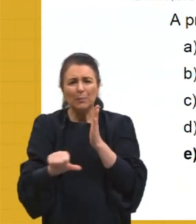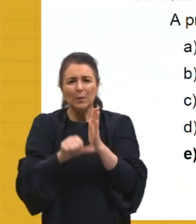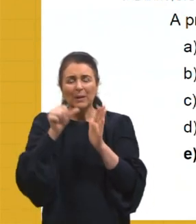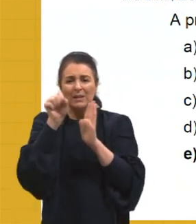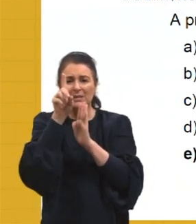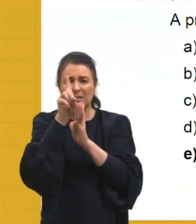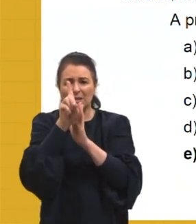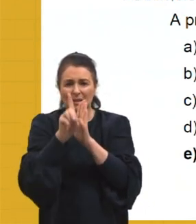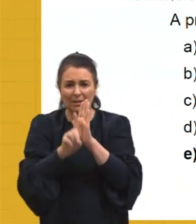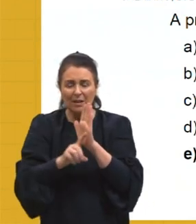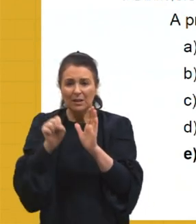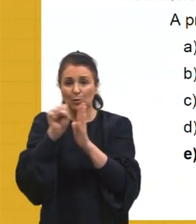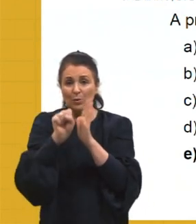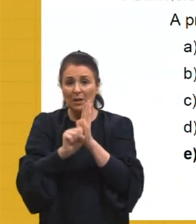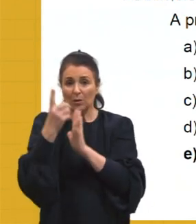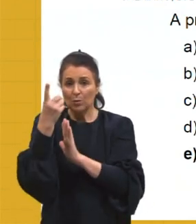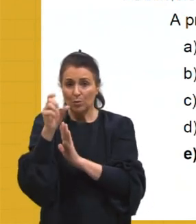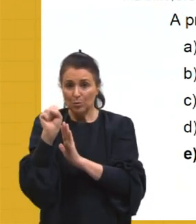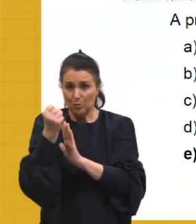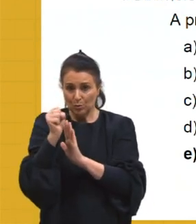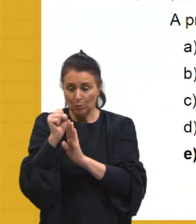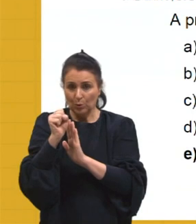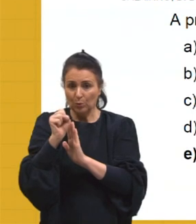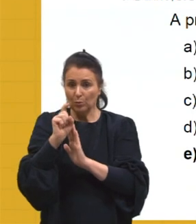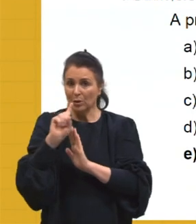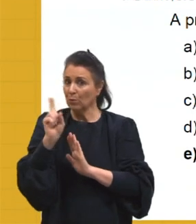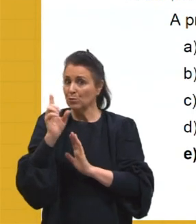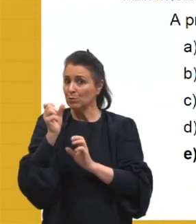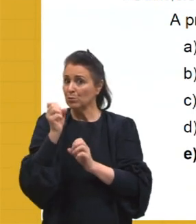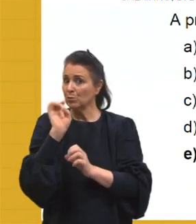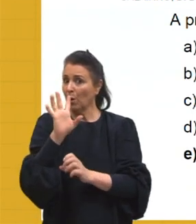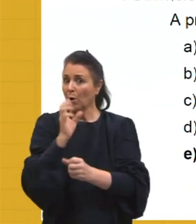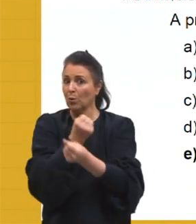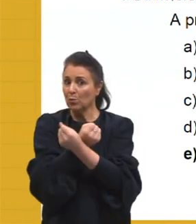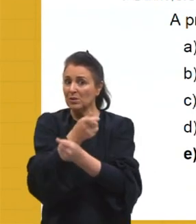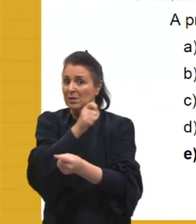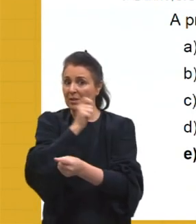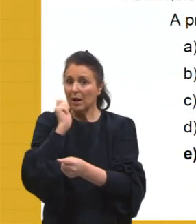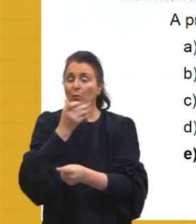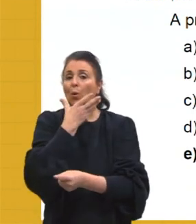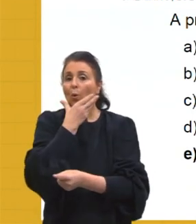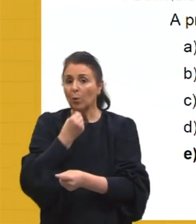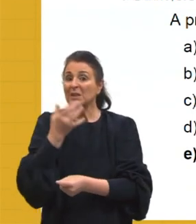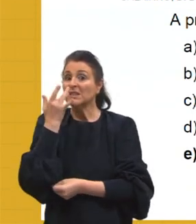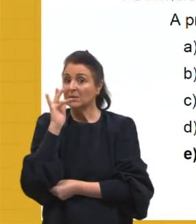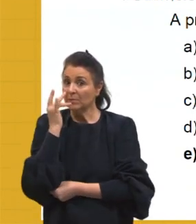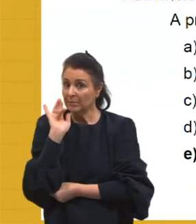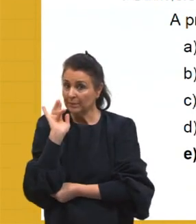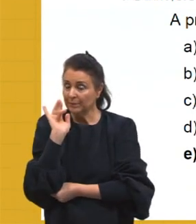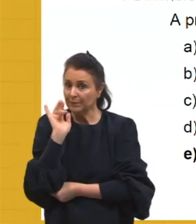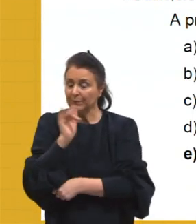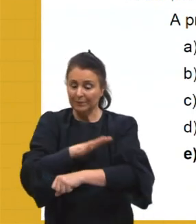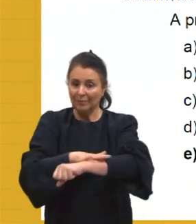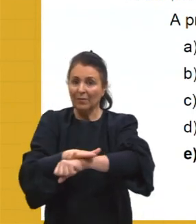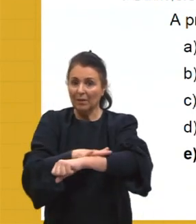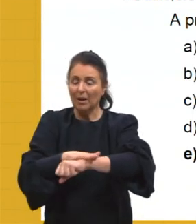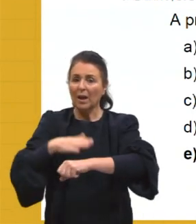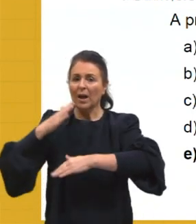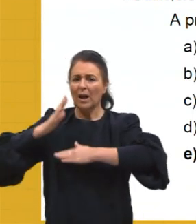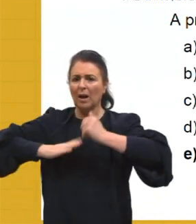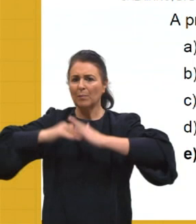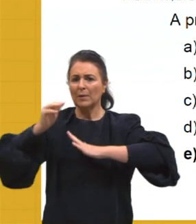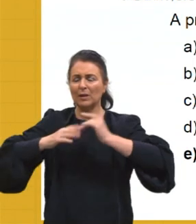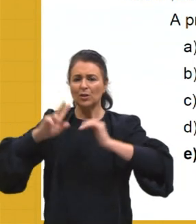século XVIII, envolvendo não apenas escravos, mas também homens brancos. A prática histórica,